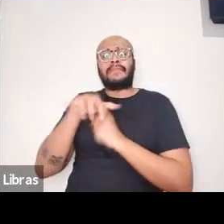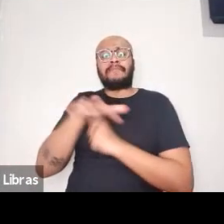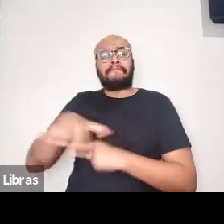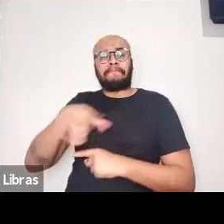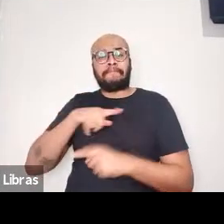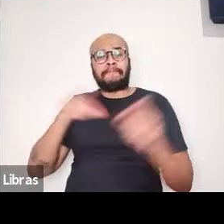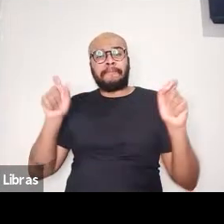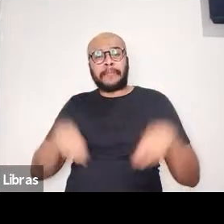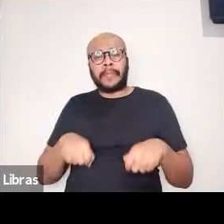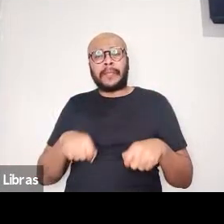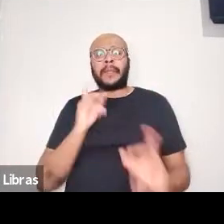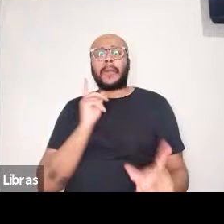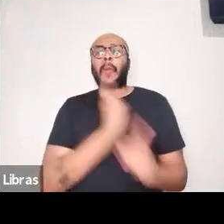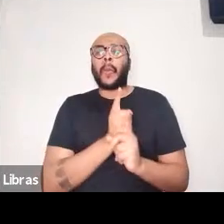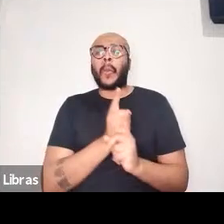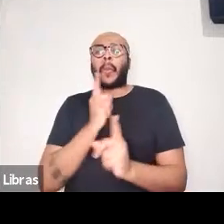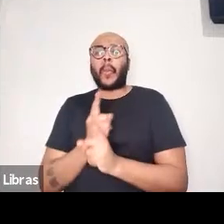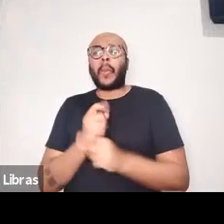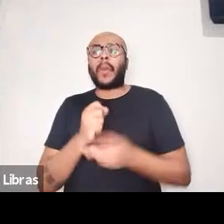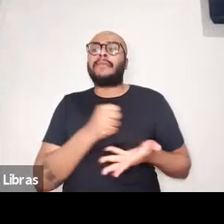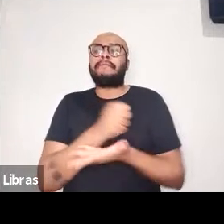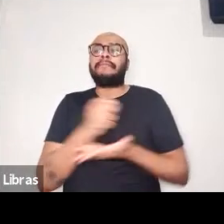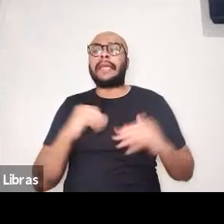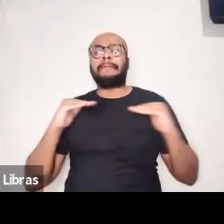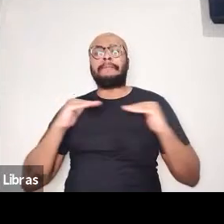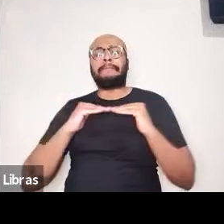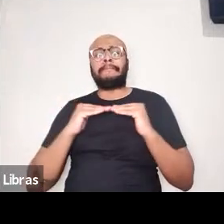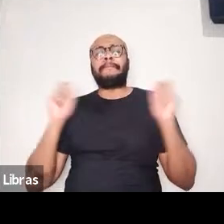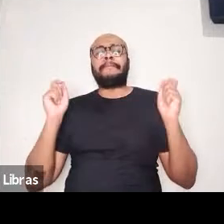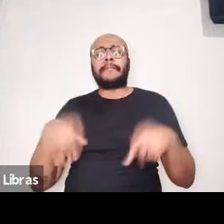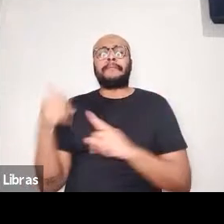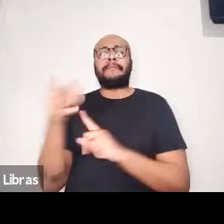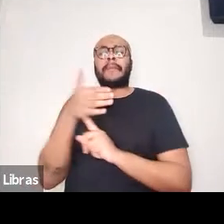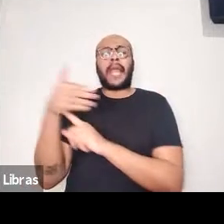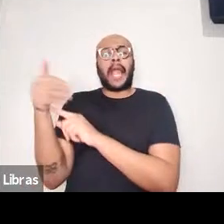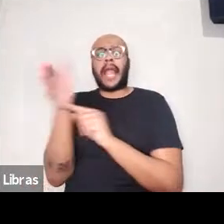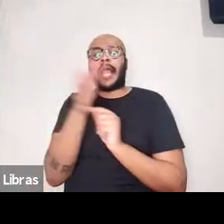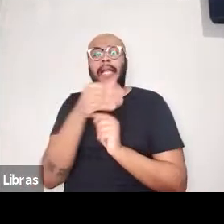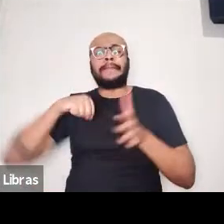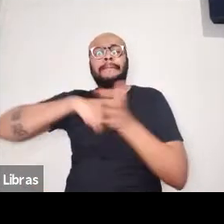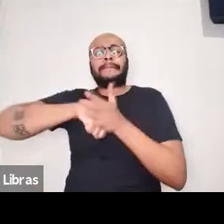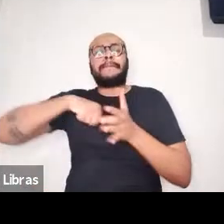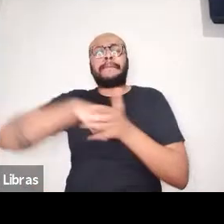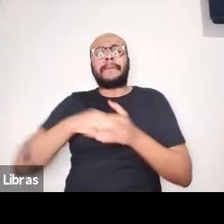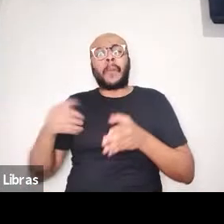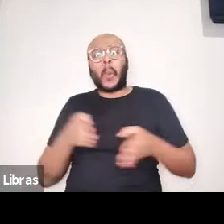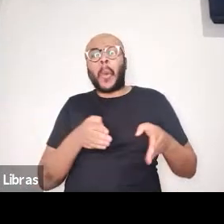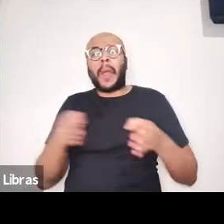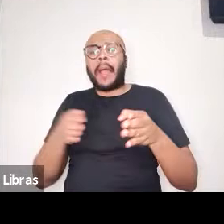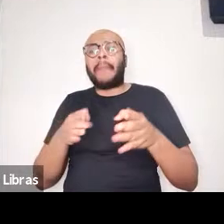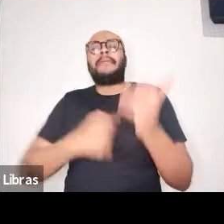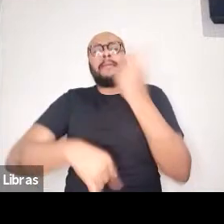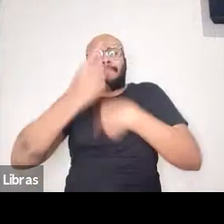identificando bases de consenso, bandeiras de luta, caminhos de superação.